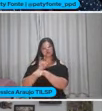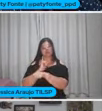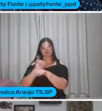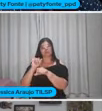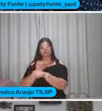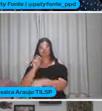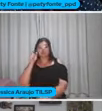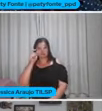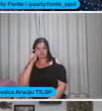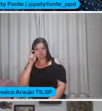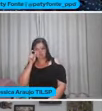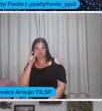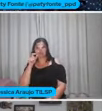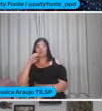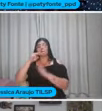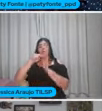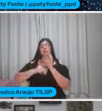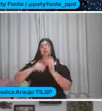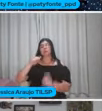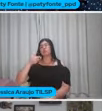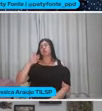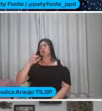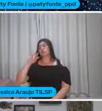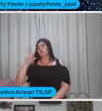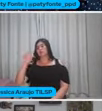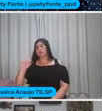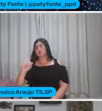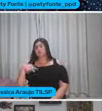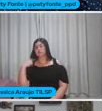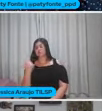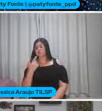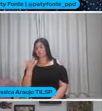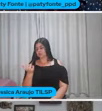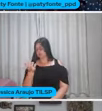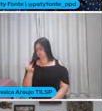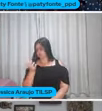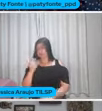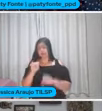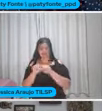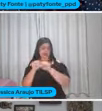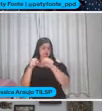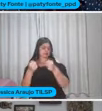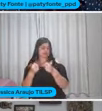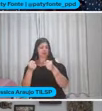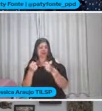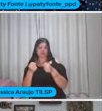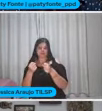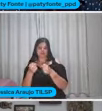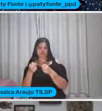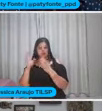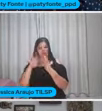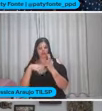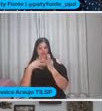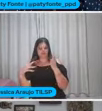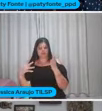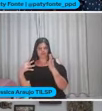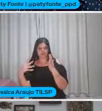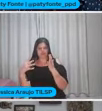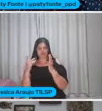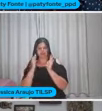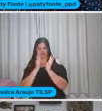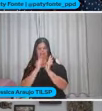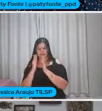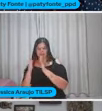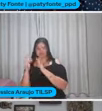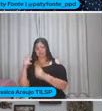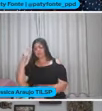interessante Como metodologia ativa Quando a gente quer Quebrar aquela fragmentação No currículo Vamos pensar